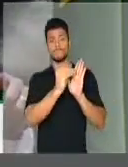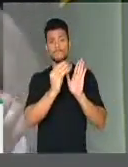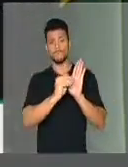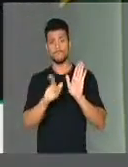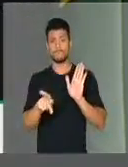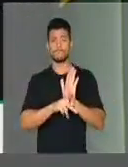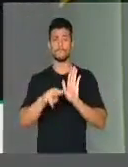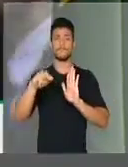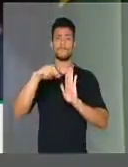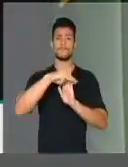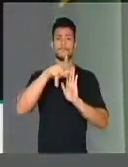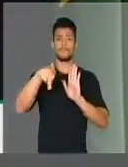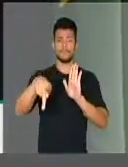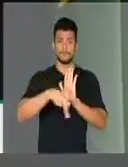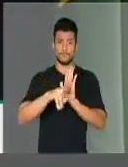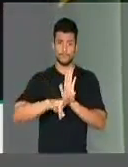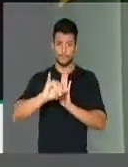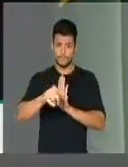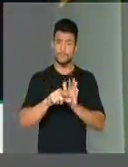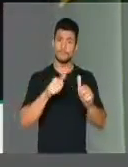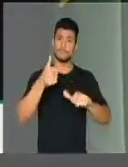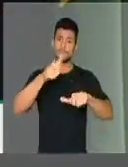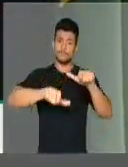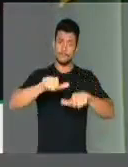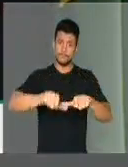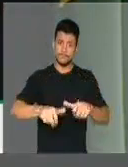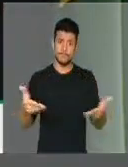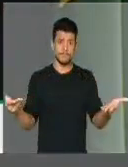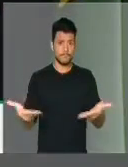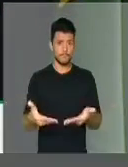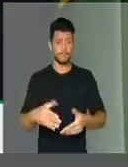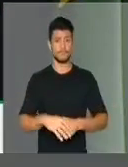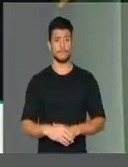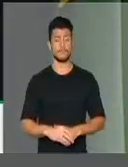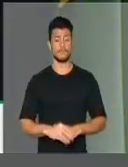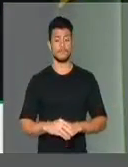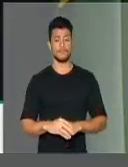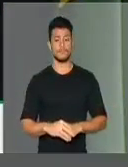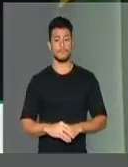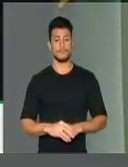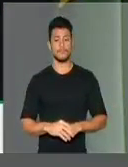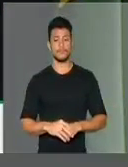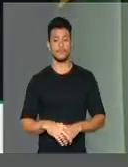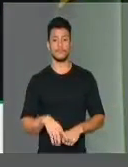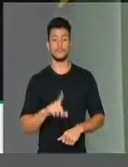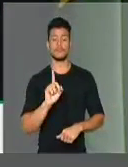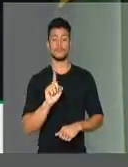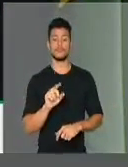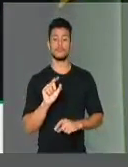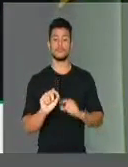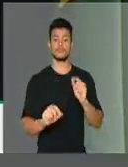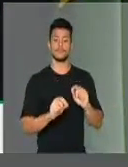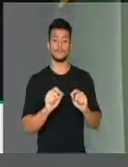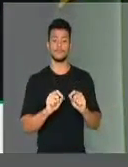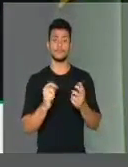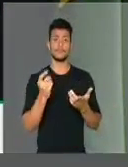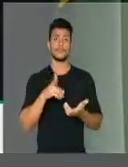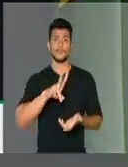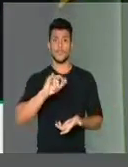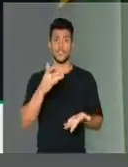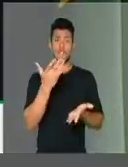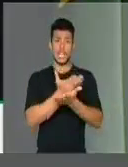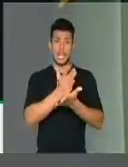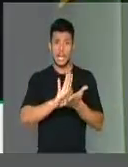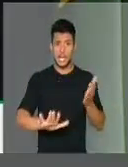provisória que vai ser apreciada na noite de hoje. É a completa destruição